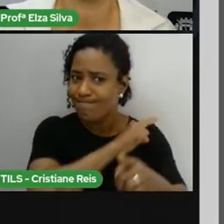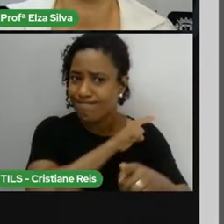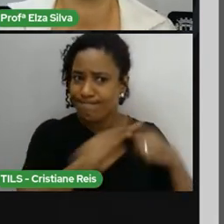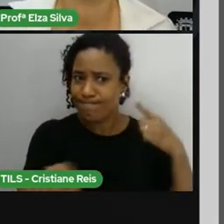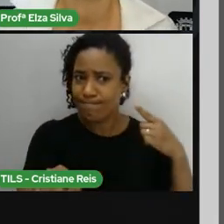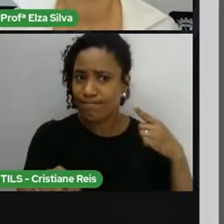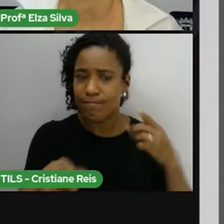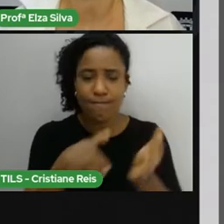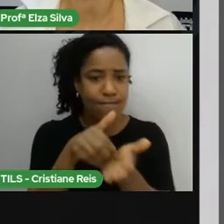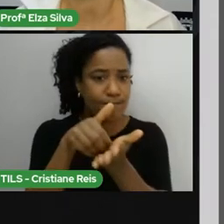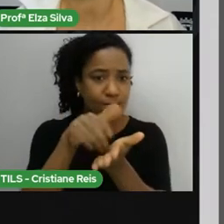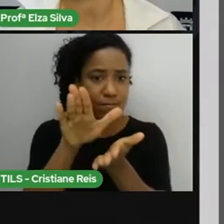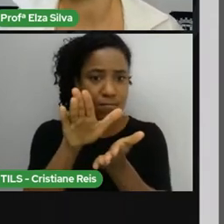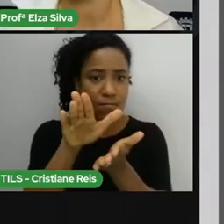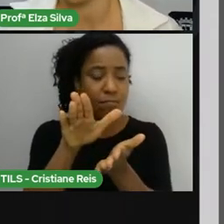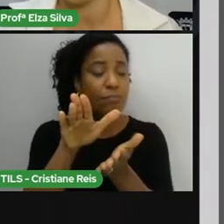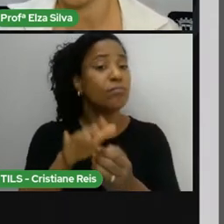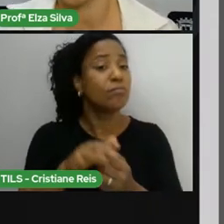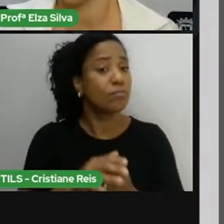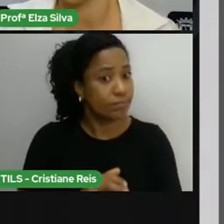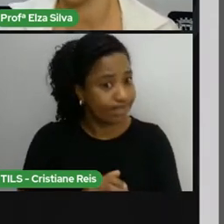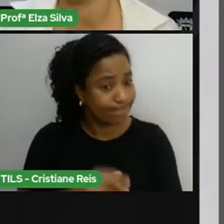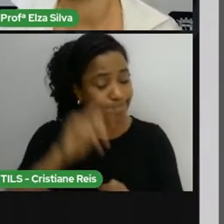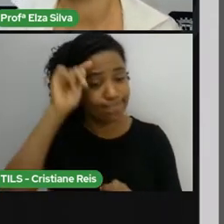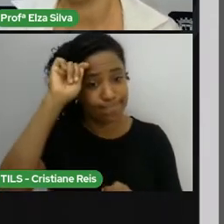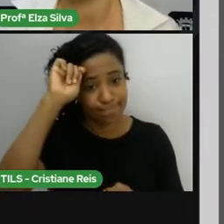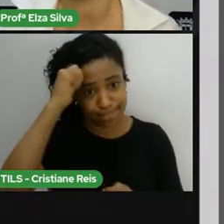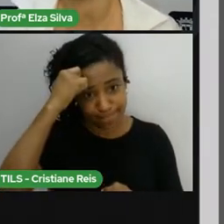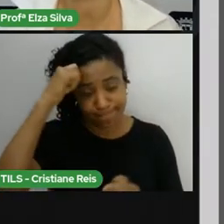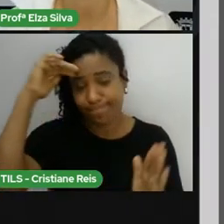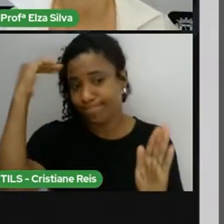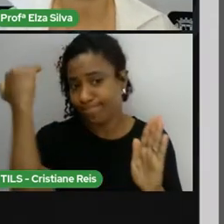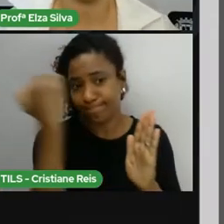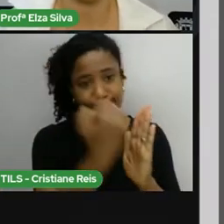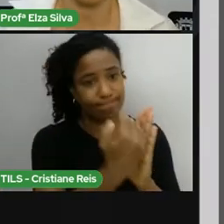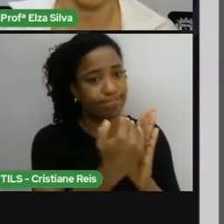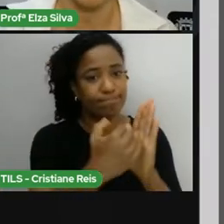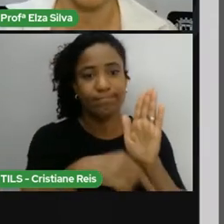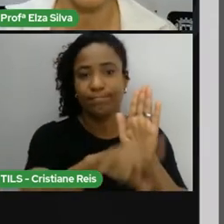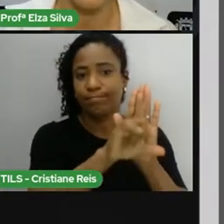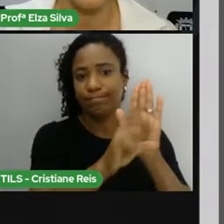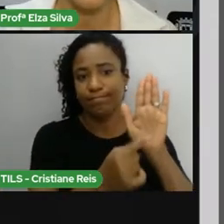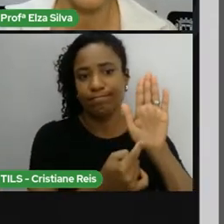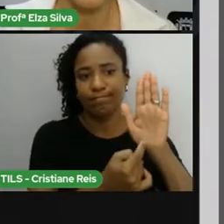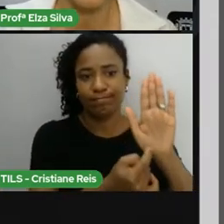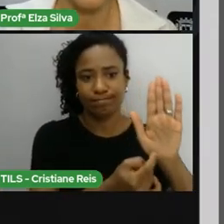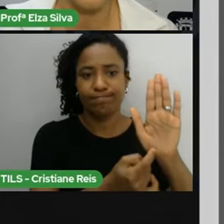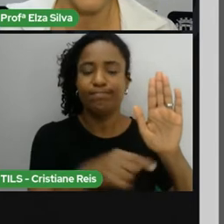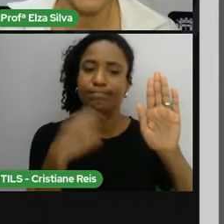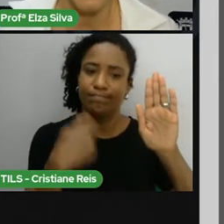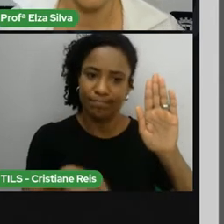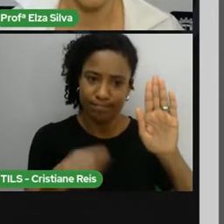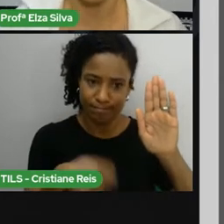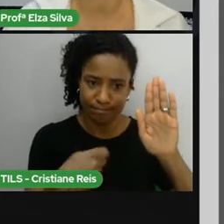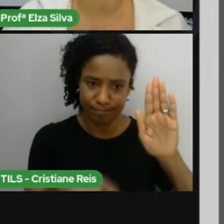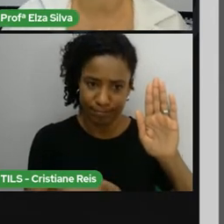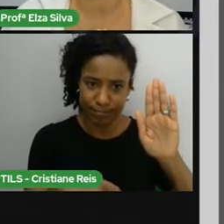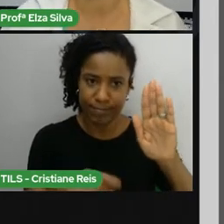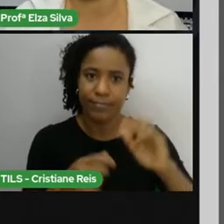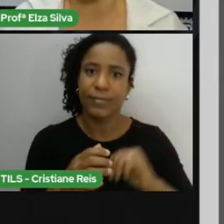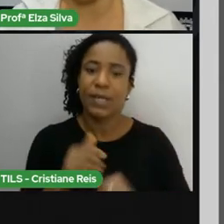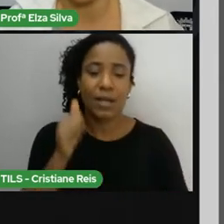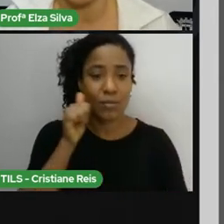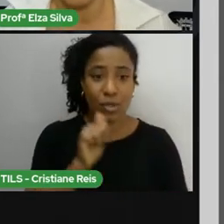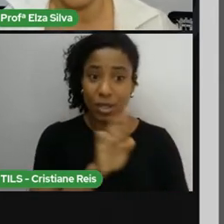ter que obedecer regras dentro de um transporte coletivo. Rosa